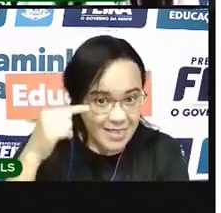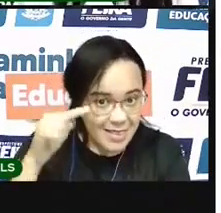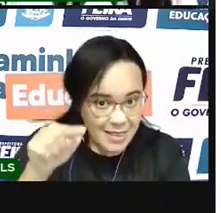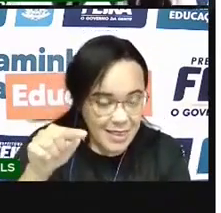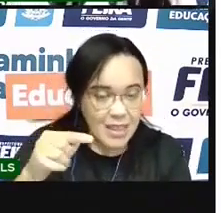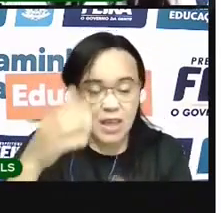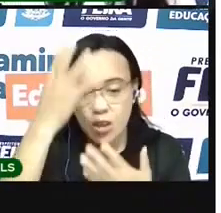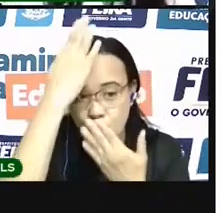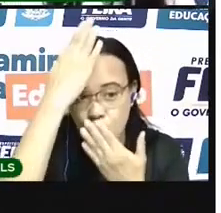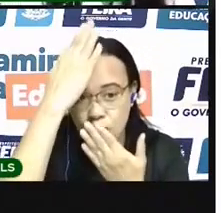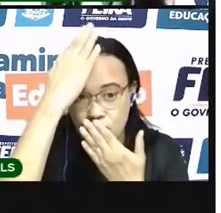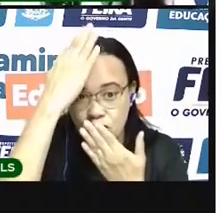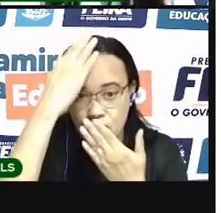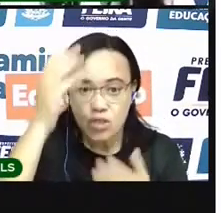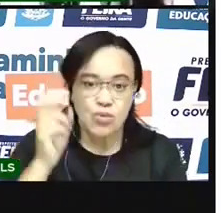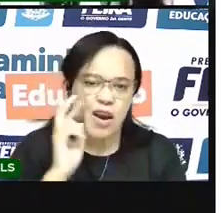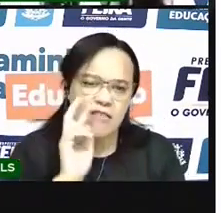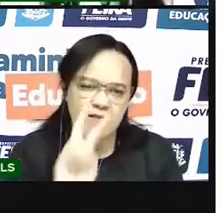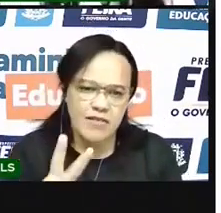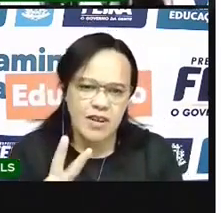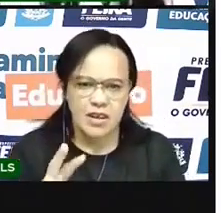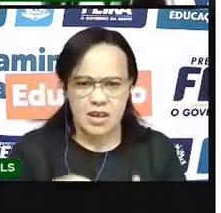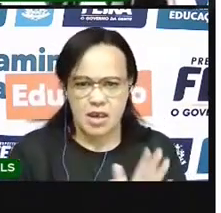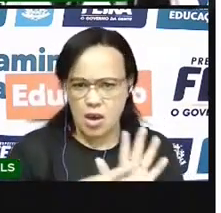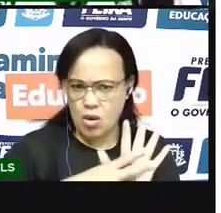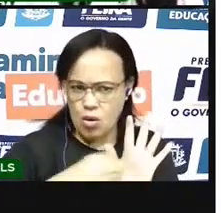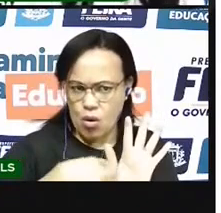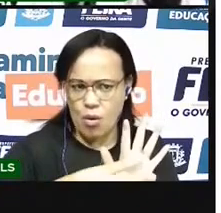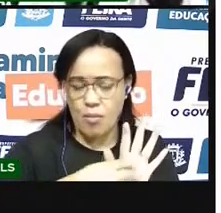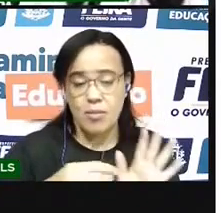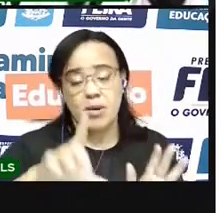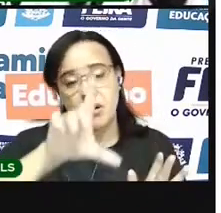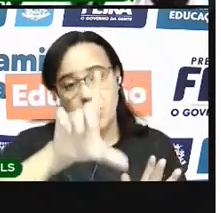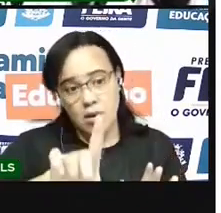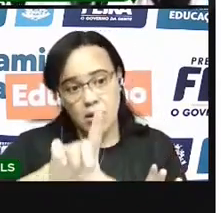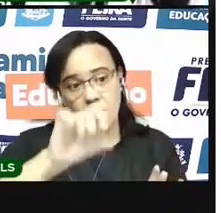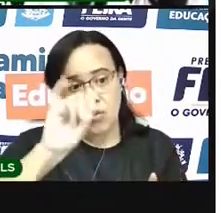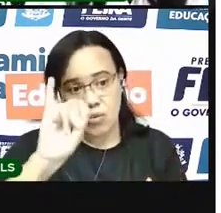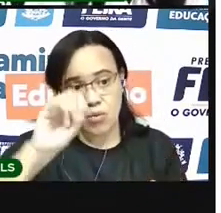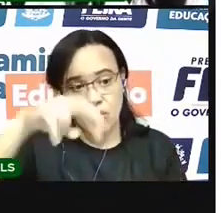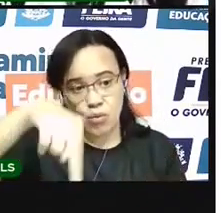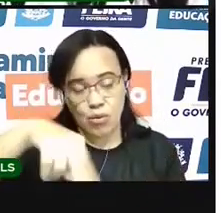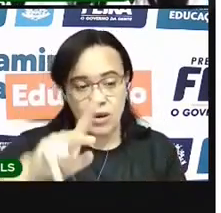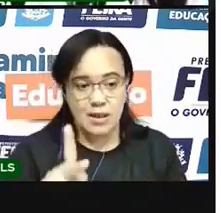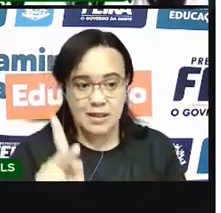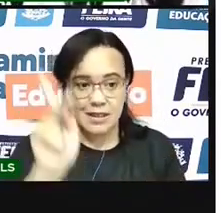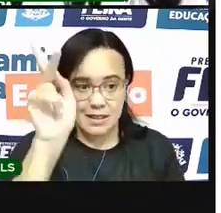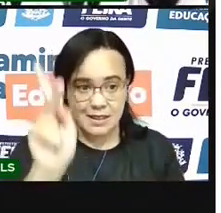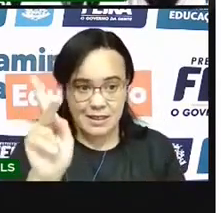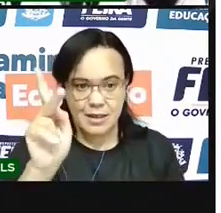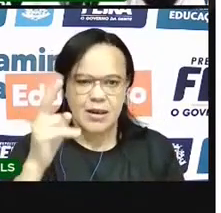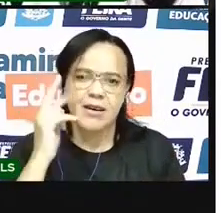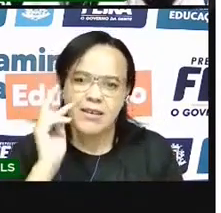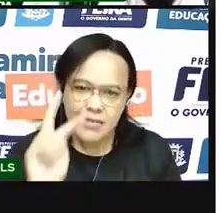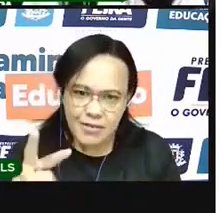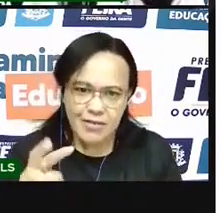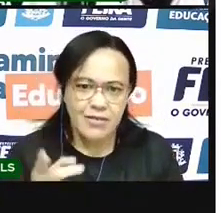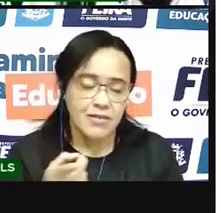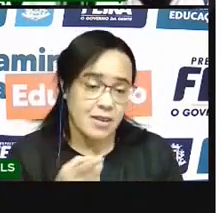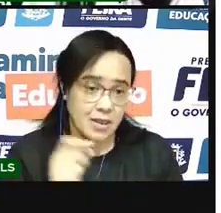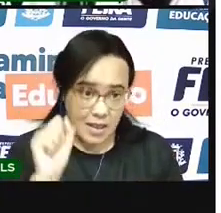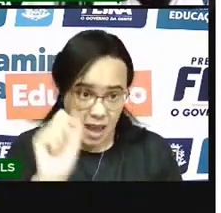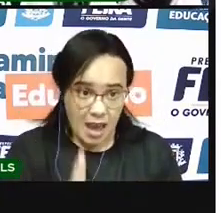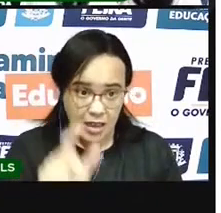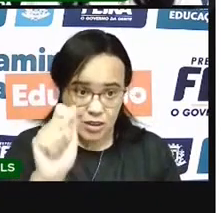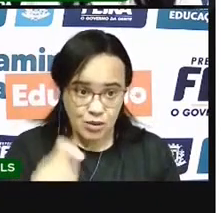aí que está aqui no vídeo, tá? Você vai copiar esse link. Esse link também está escrito aí nas orientações da sua